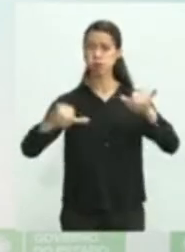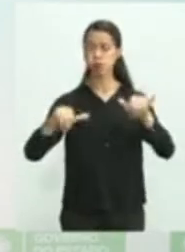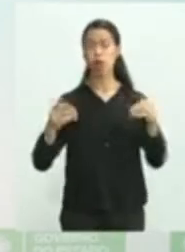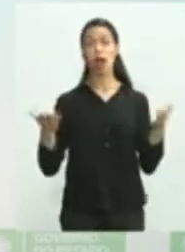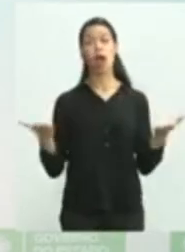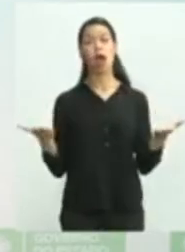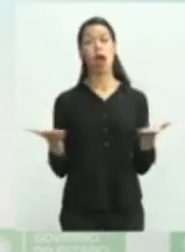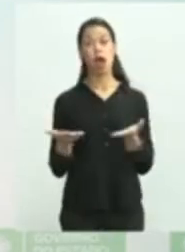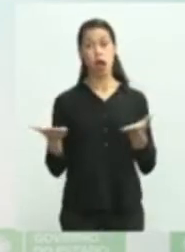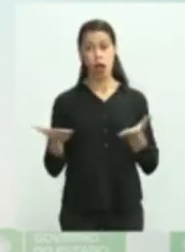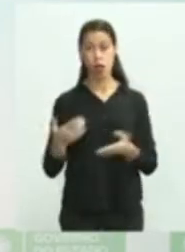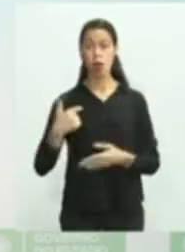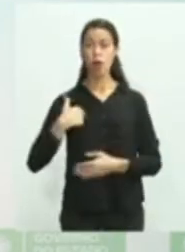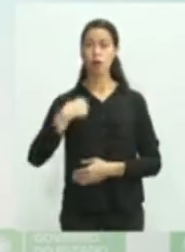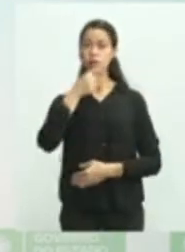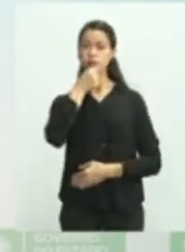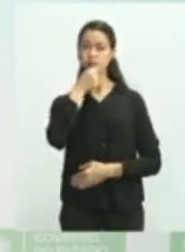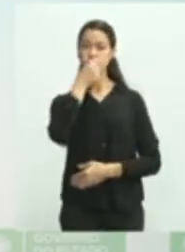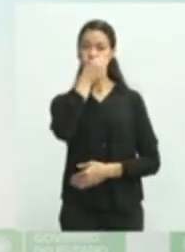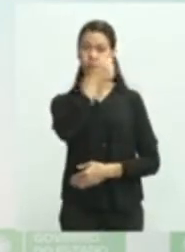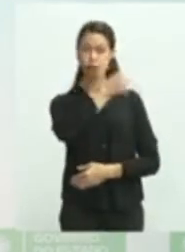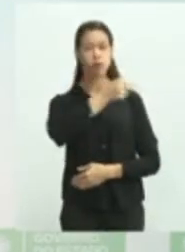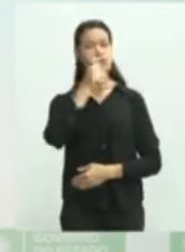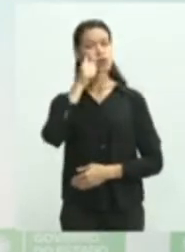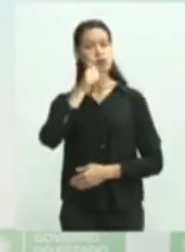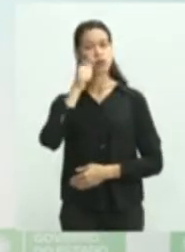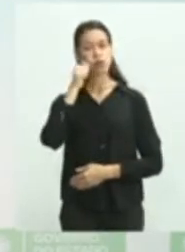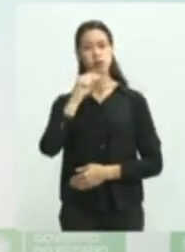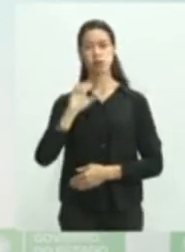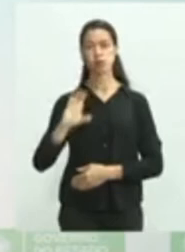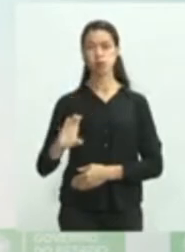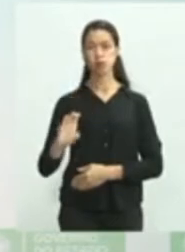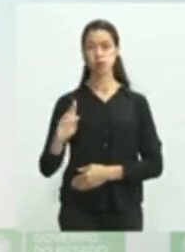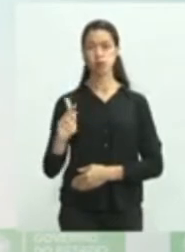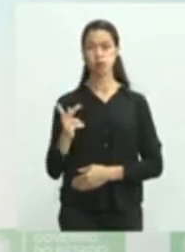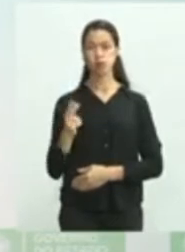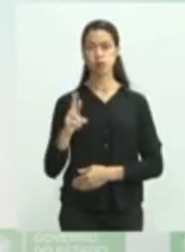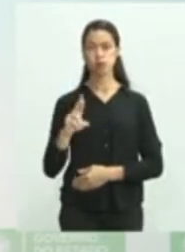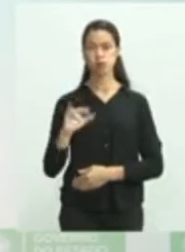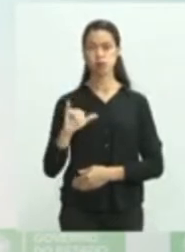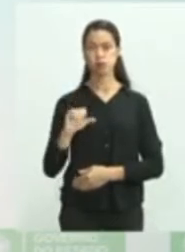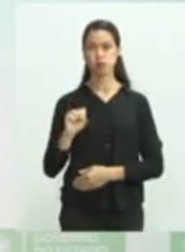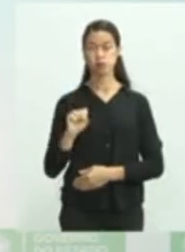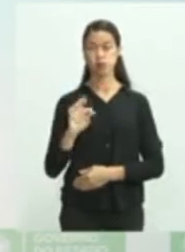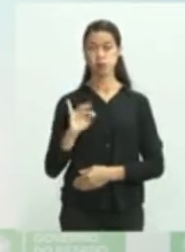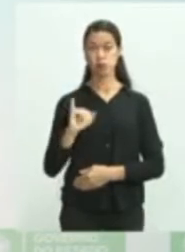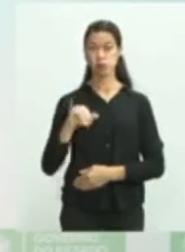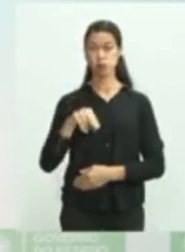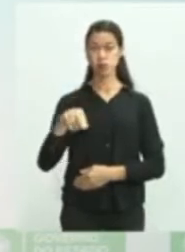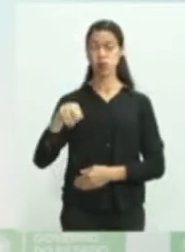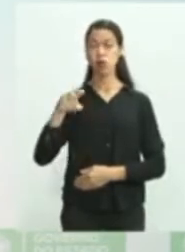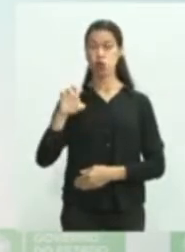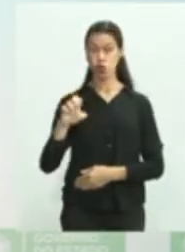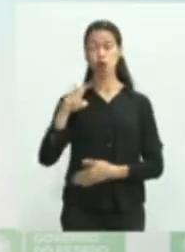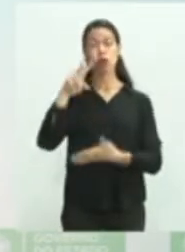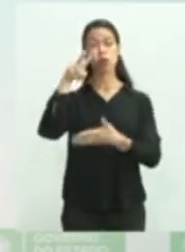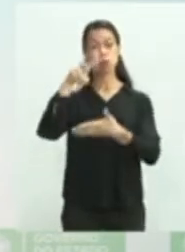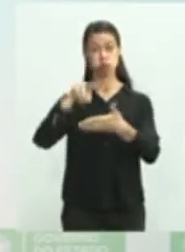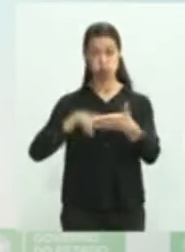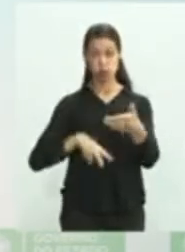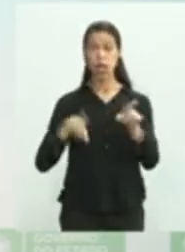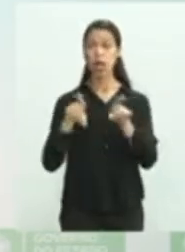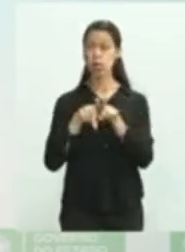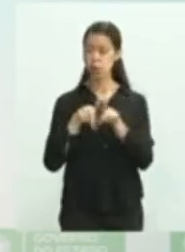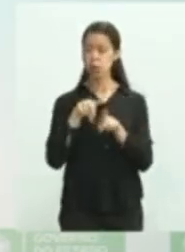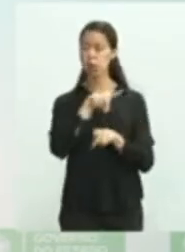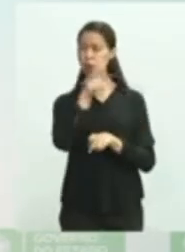agora para a doutora Cristina Marmoni para fazer a leitura e depois nós vamos fazer as respostas das várias